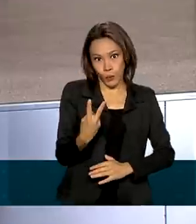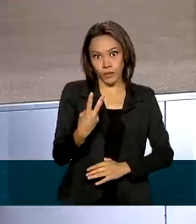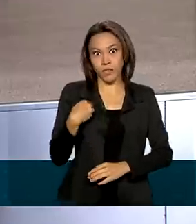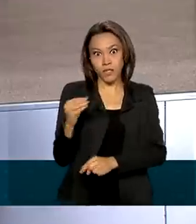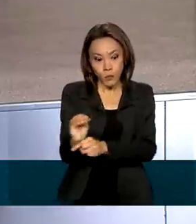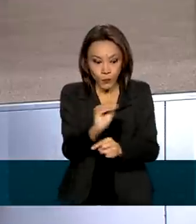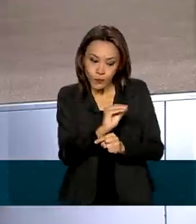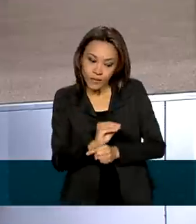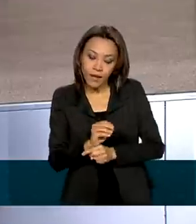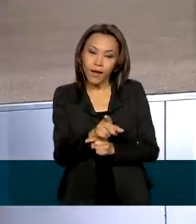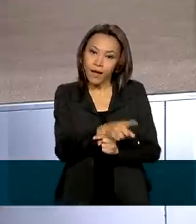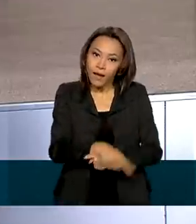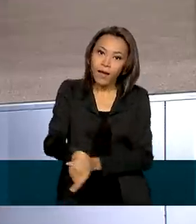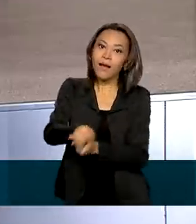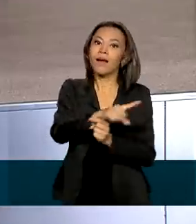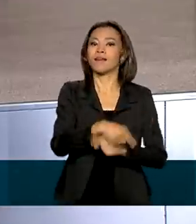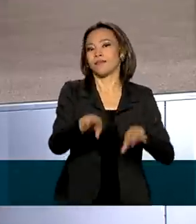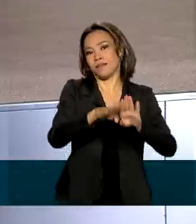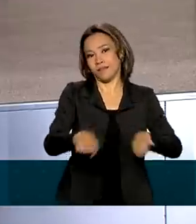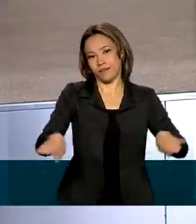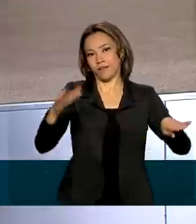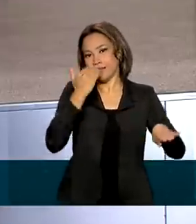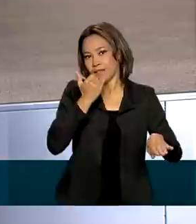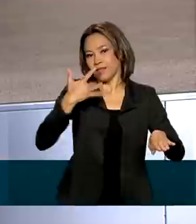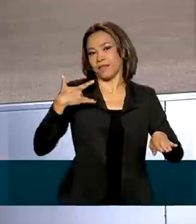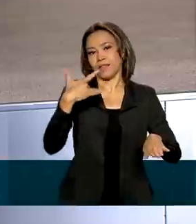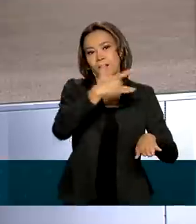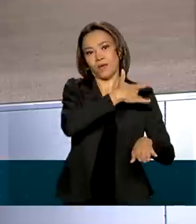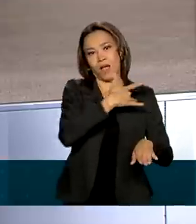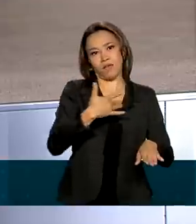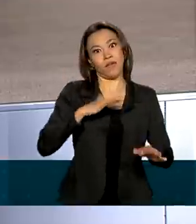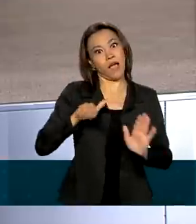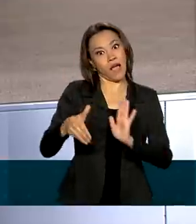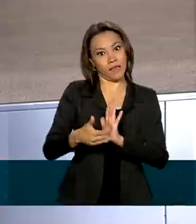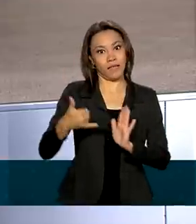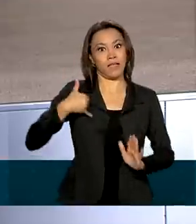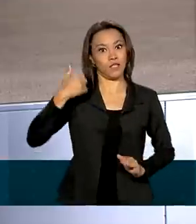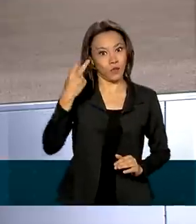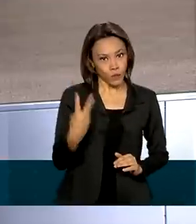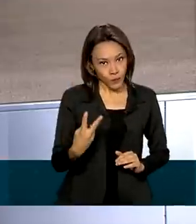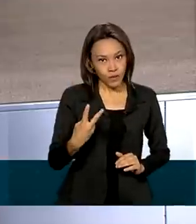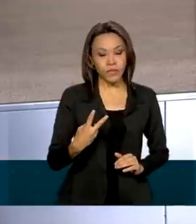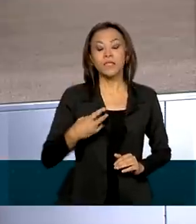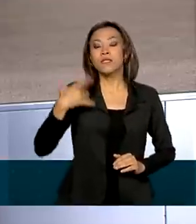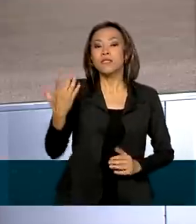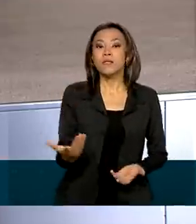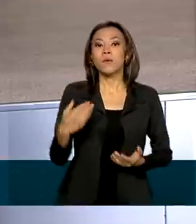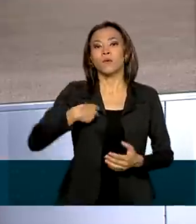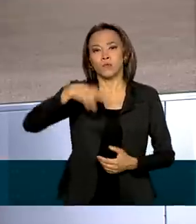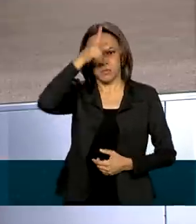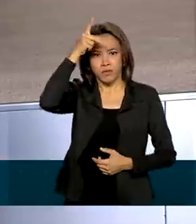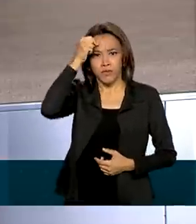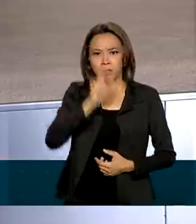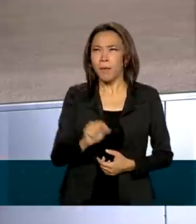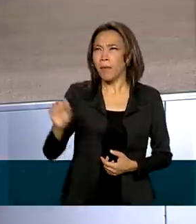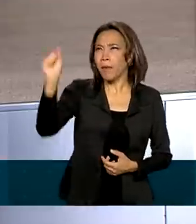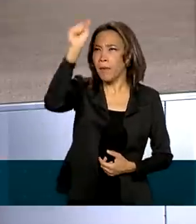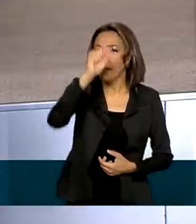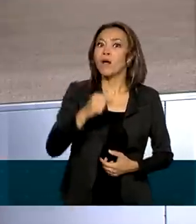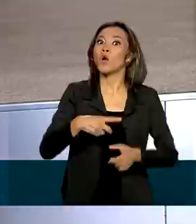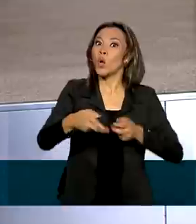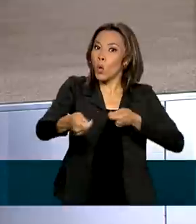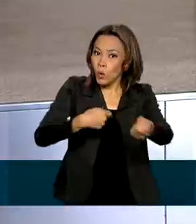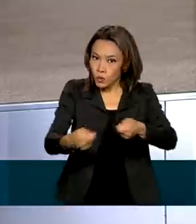alimentação complementar saudável para essas crianças até essa idade de 2 anos. Os gestores municipais também vão ter que fazer o controle de